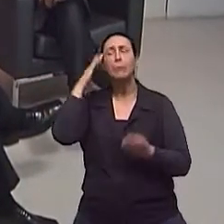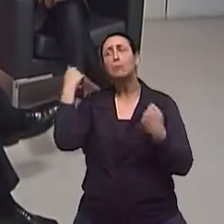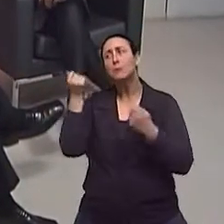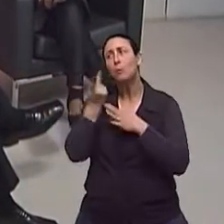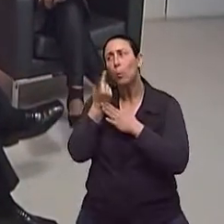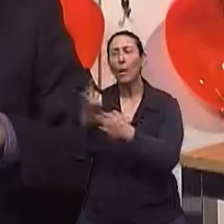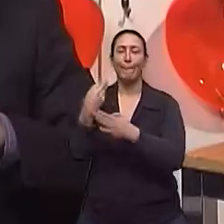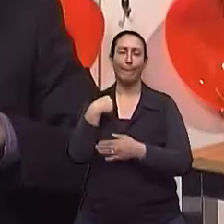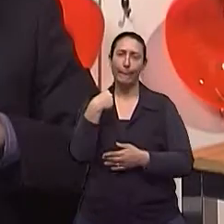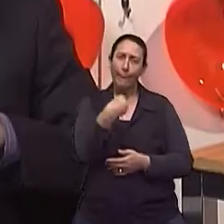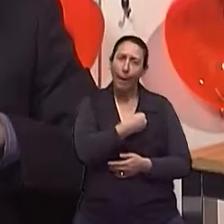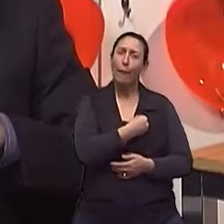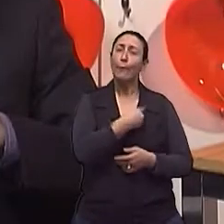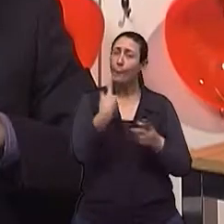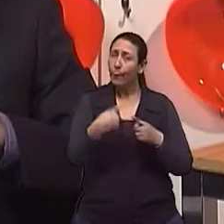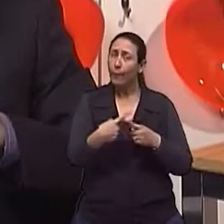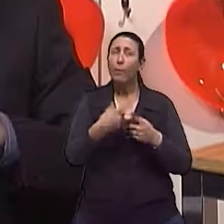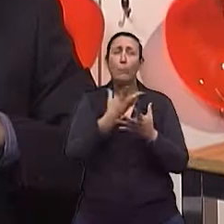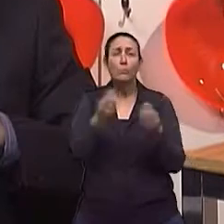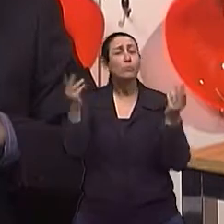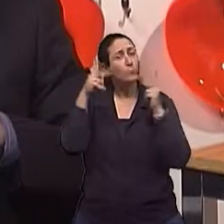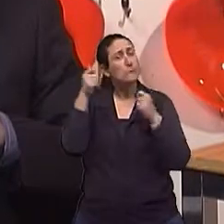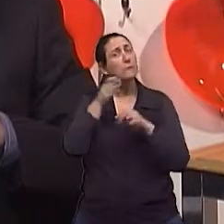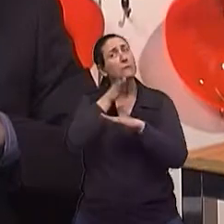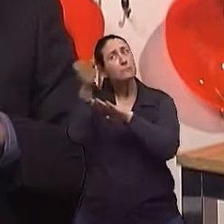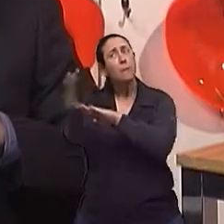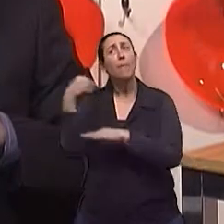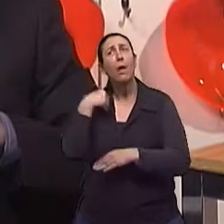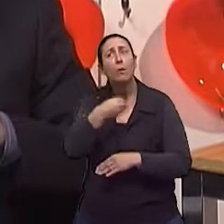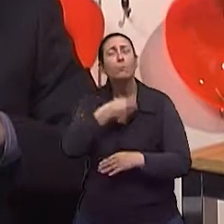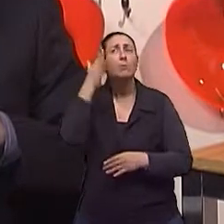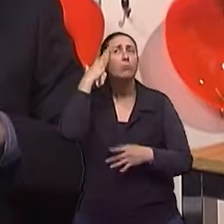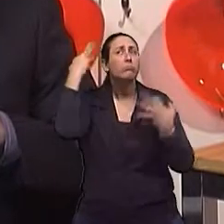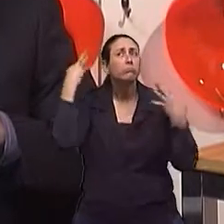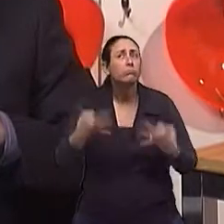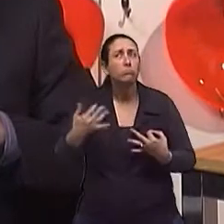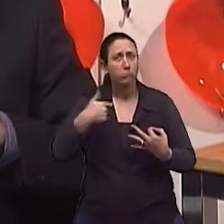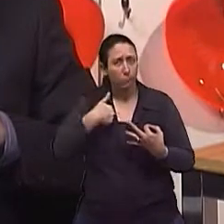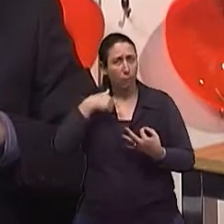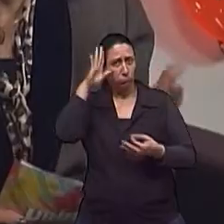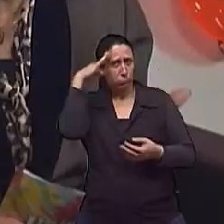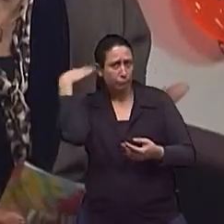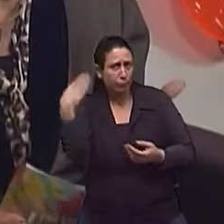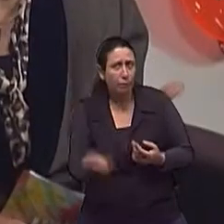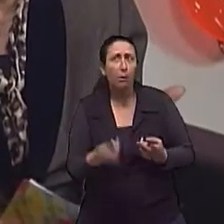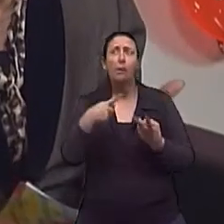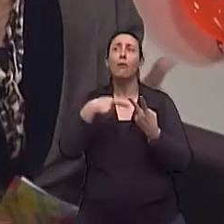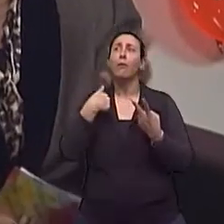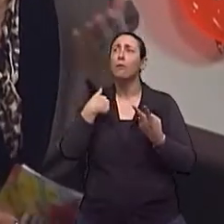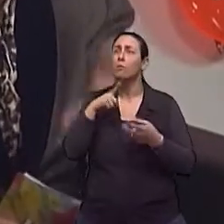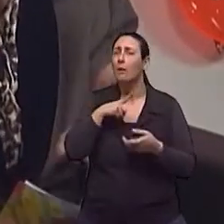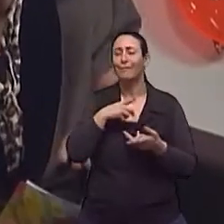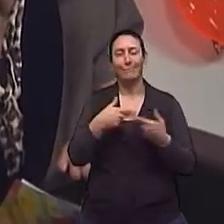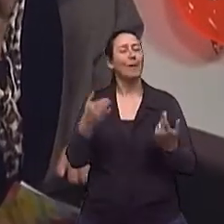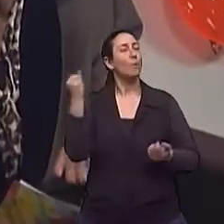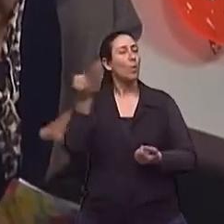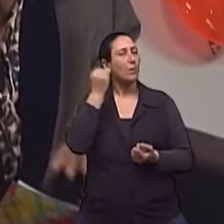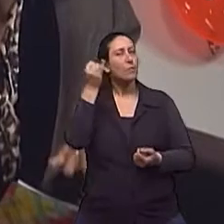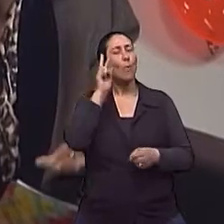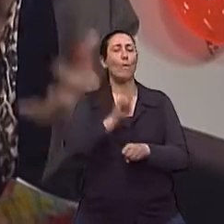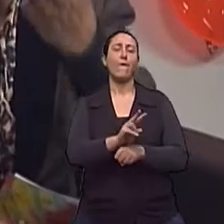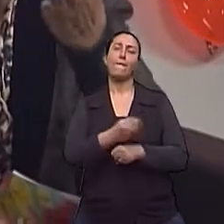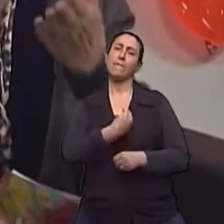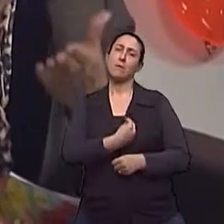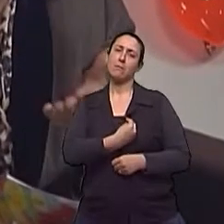especialista. Então, nada melhor do que fazer uma visita a um especialista para saber disso, como é que está a nossa vida nesse momento. Mas, neste momento